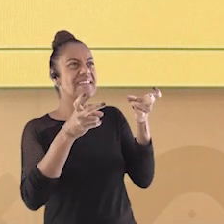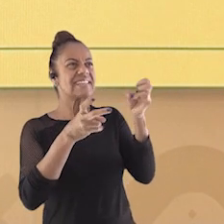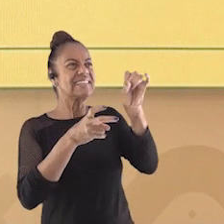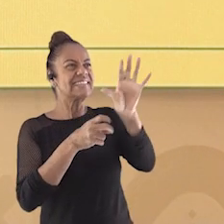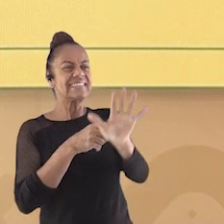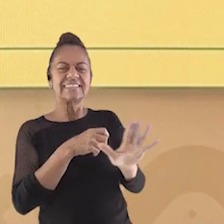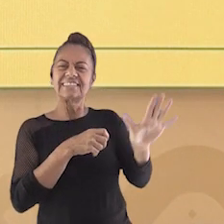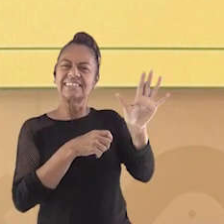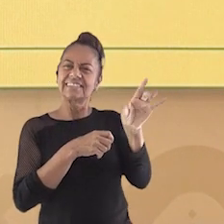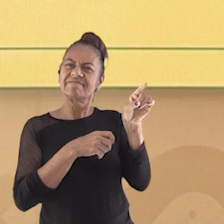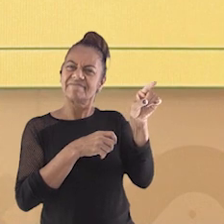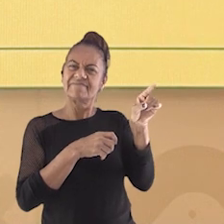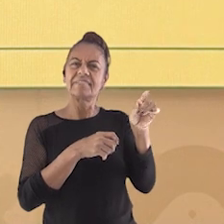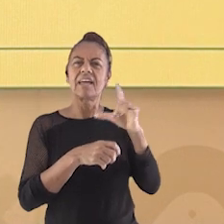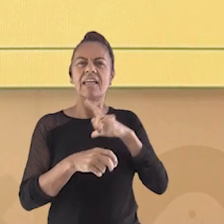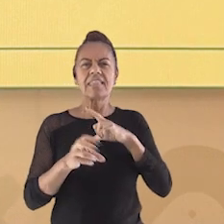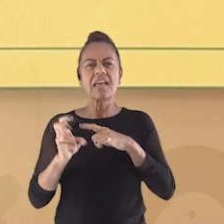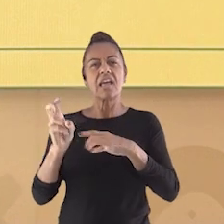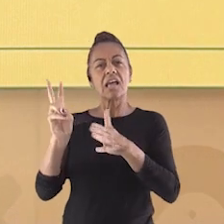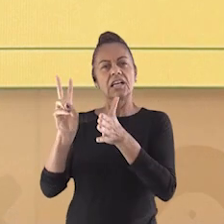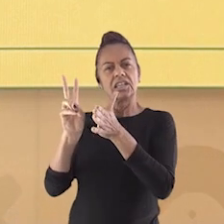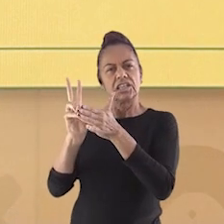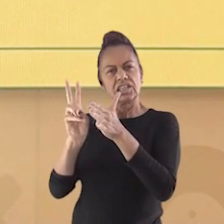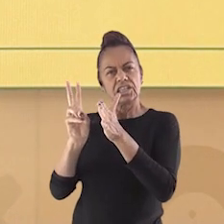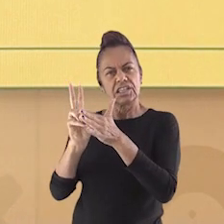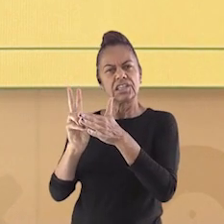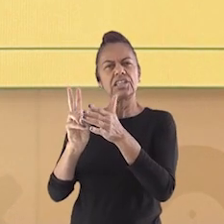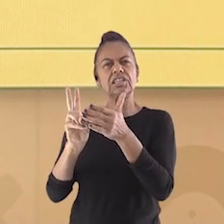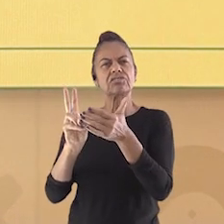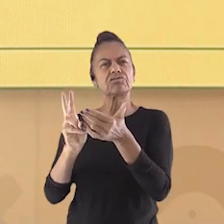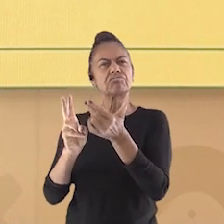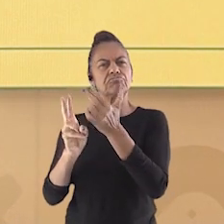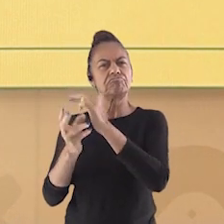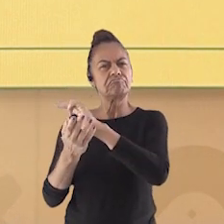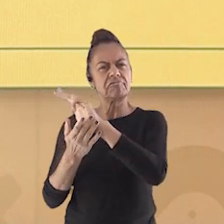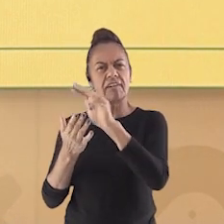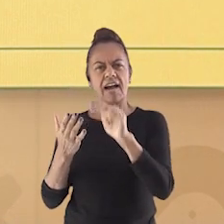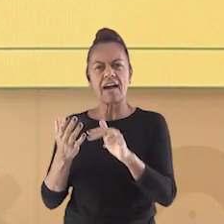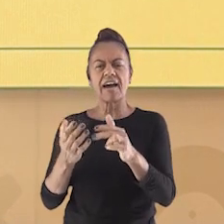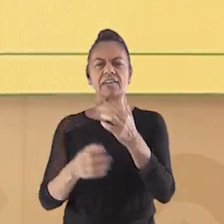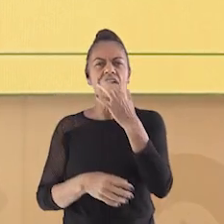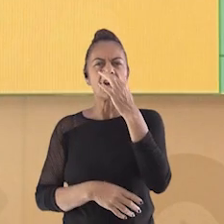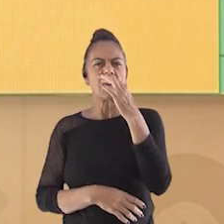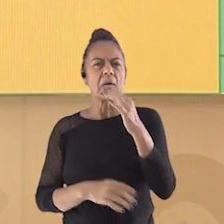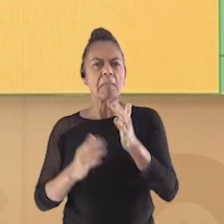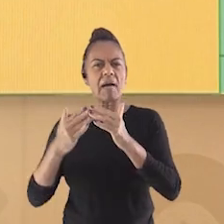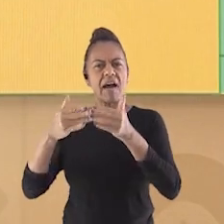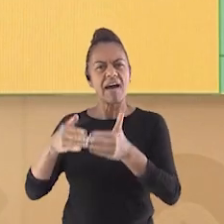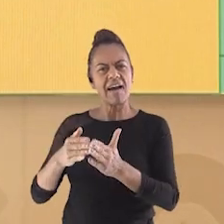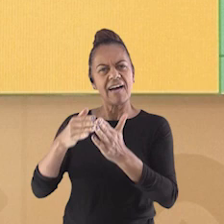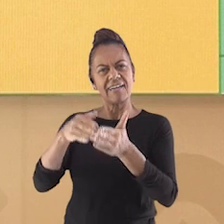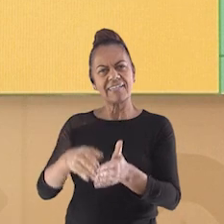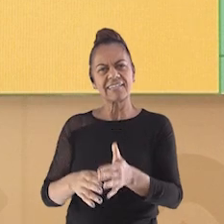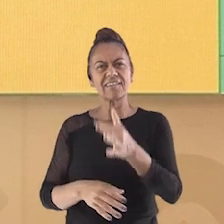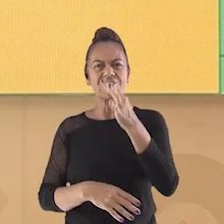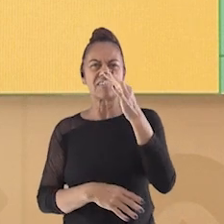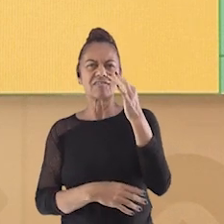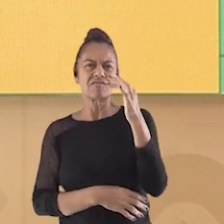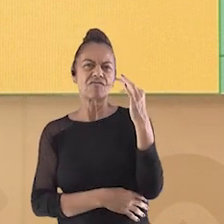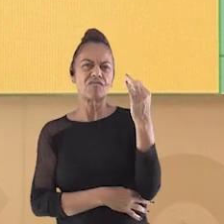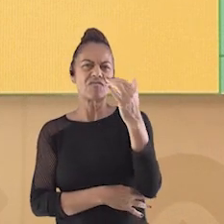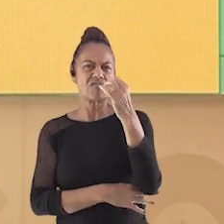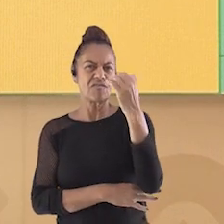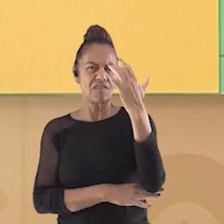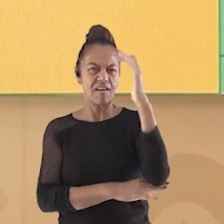nesse mapa aqui, onde há indígenas, barcos, florestas e o relevo. Hoje, a tecnologia já